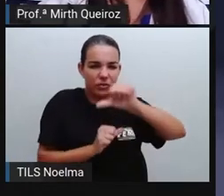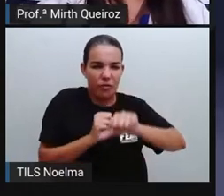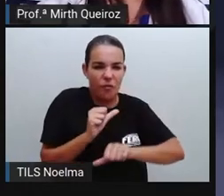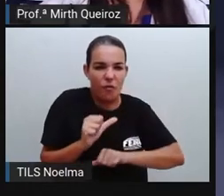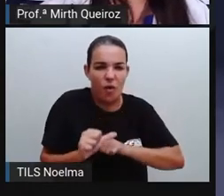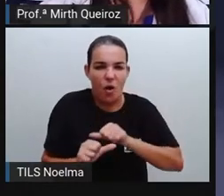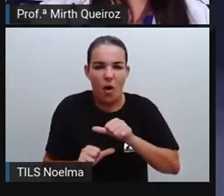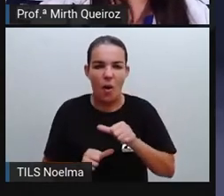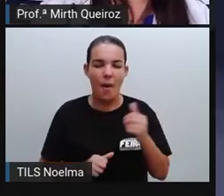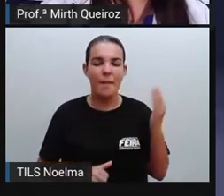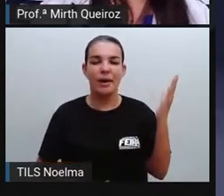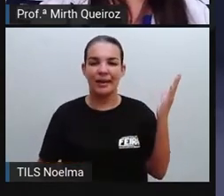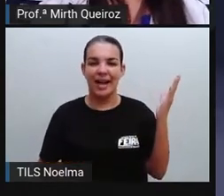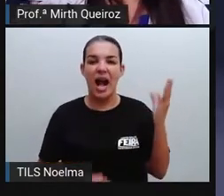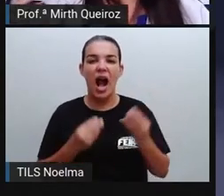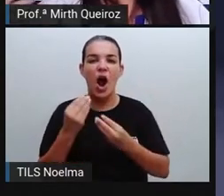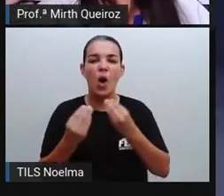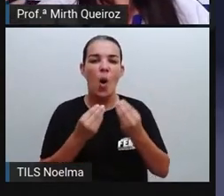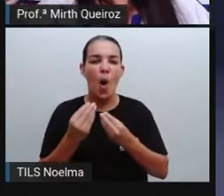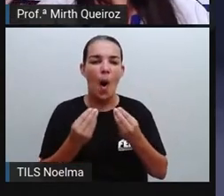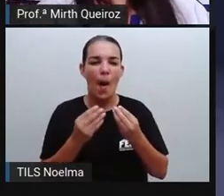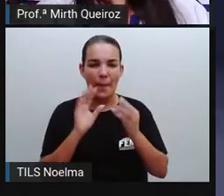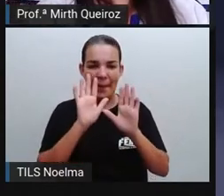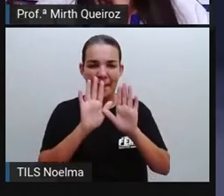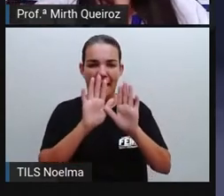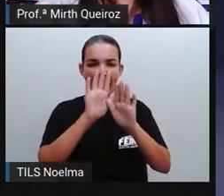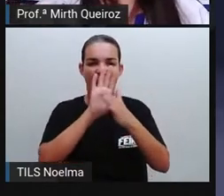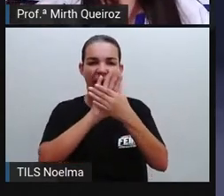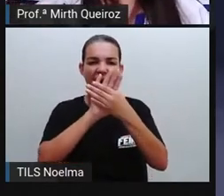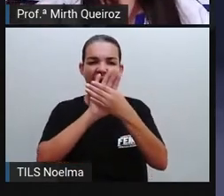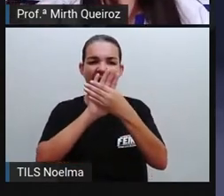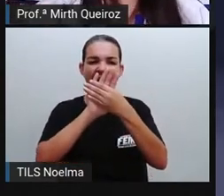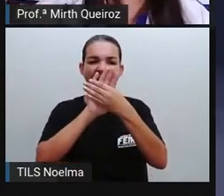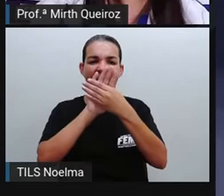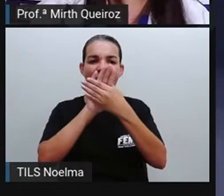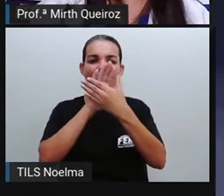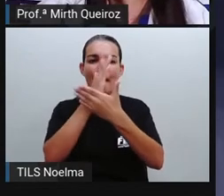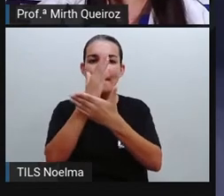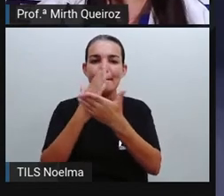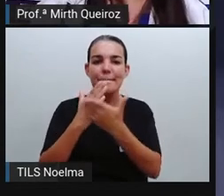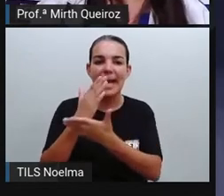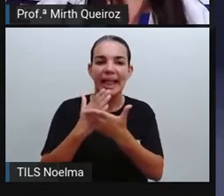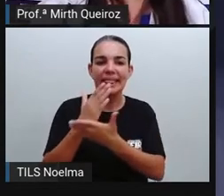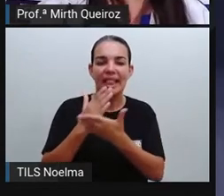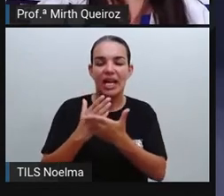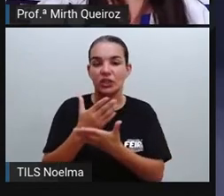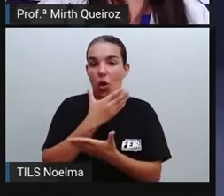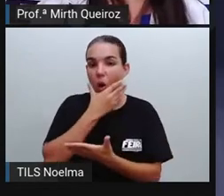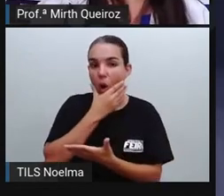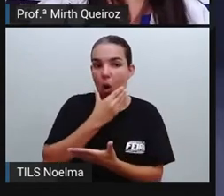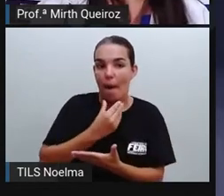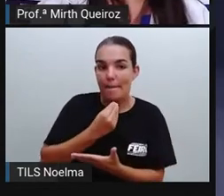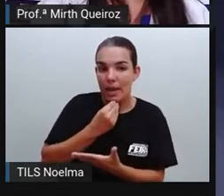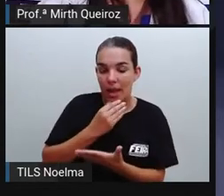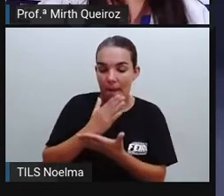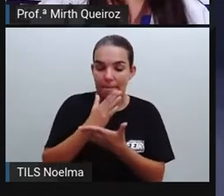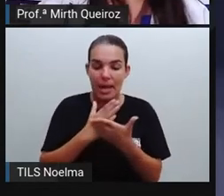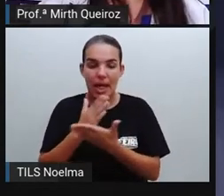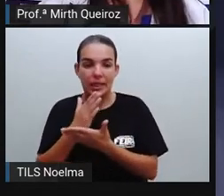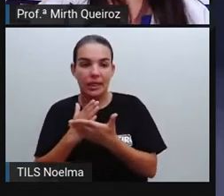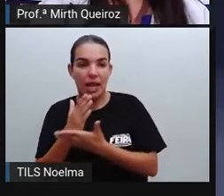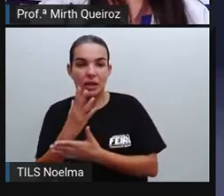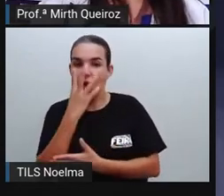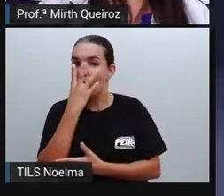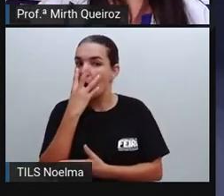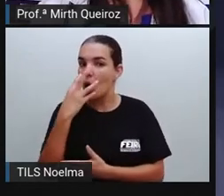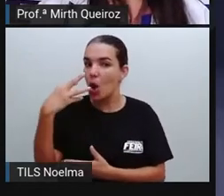Segundo a lenda do lobisomem, que é meio homem e meio lobo, ele seria, na verdade, um homem que se